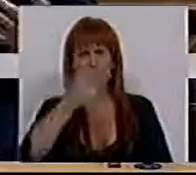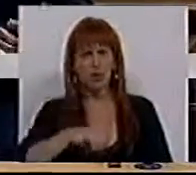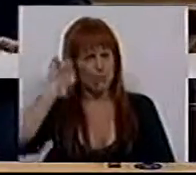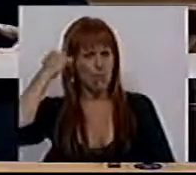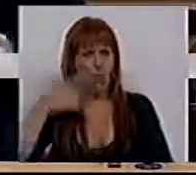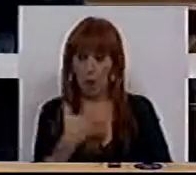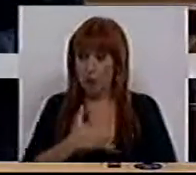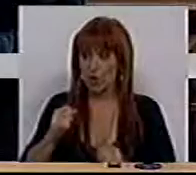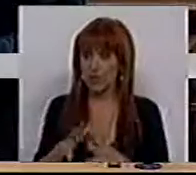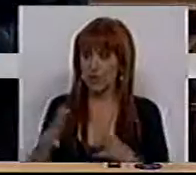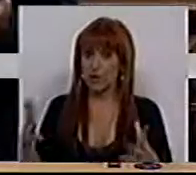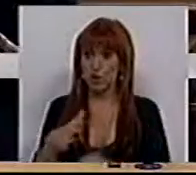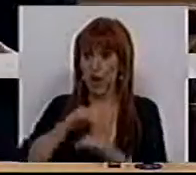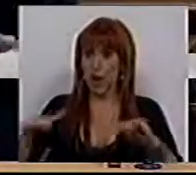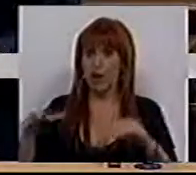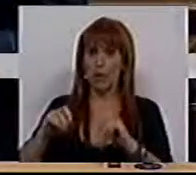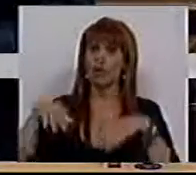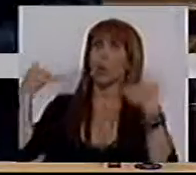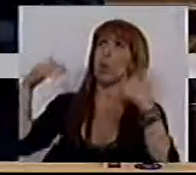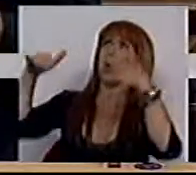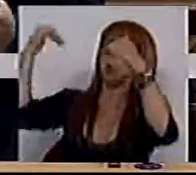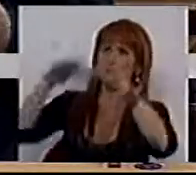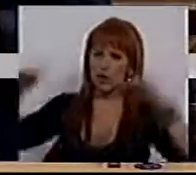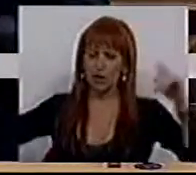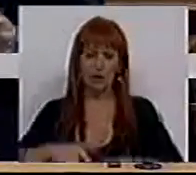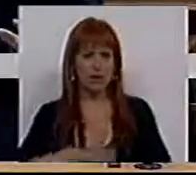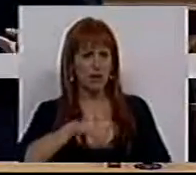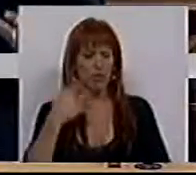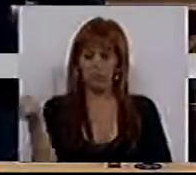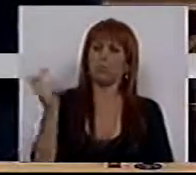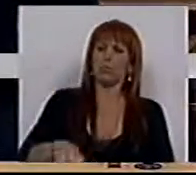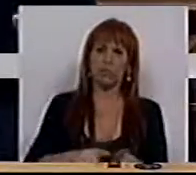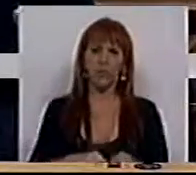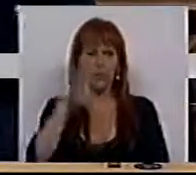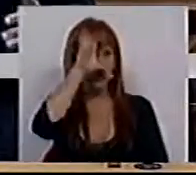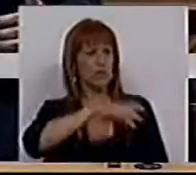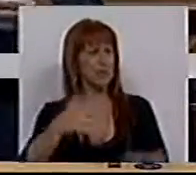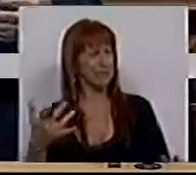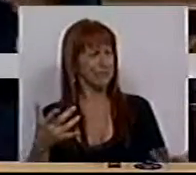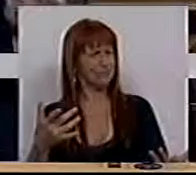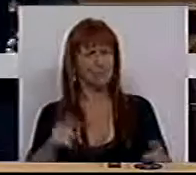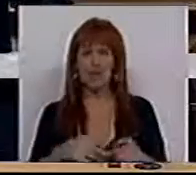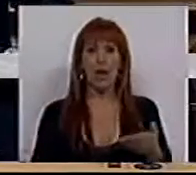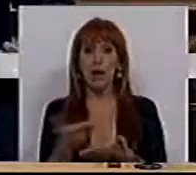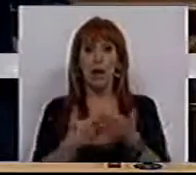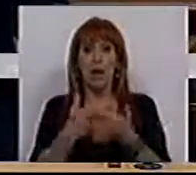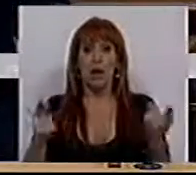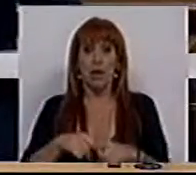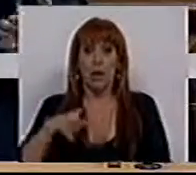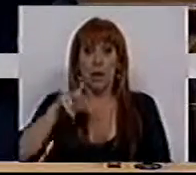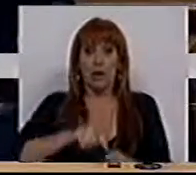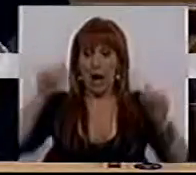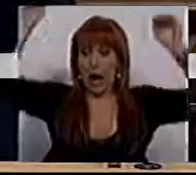pessoas, com o desemprego a chegar a níveis estratosféricos, com um salto imprevisível para o Governo e com a economia